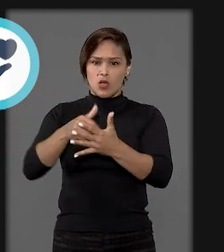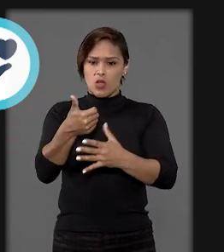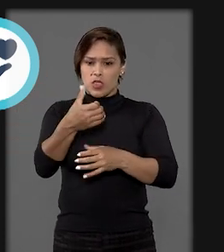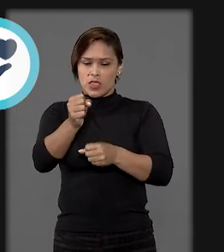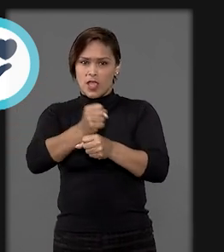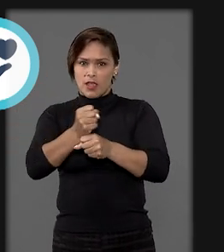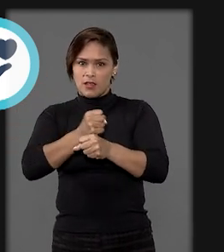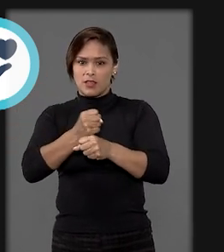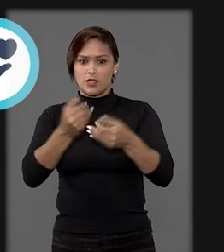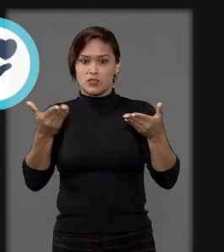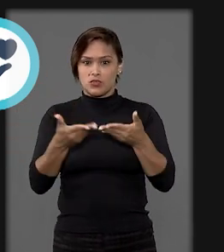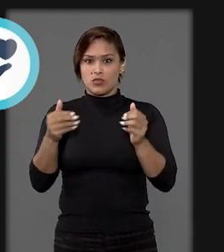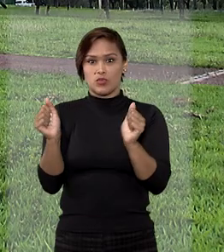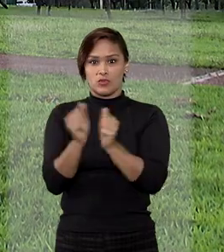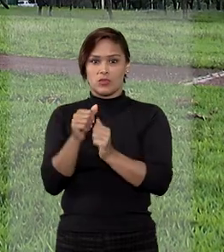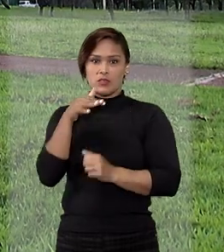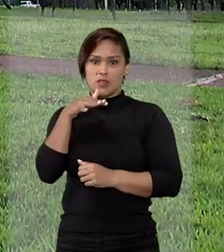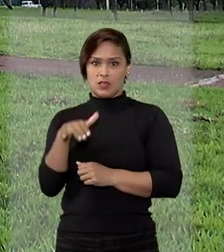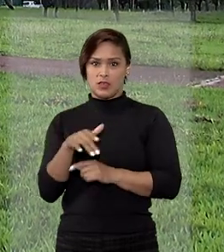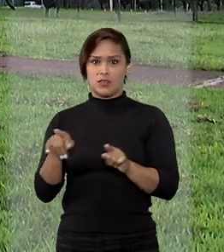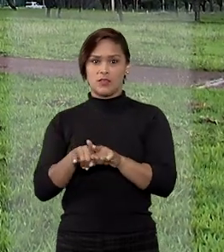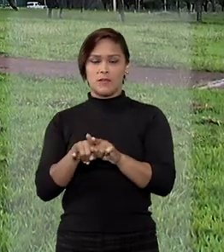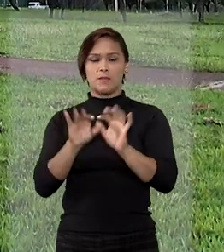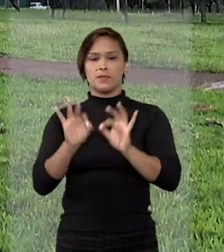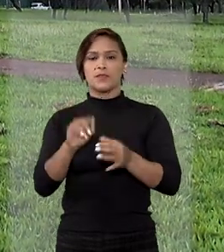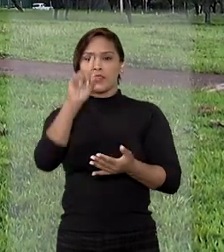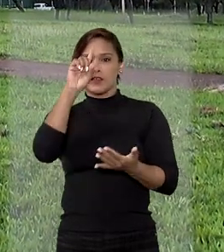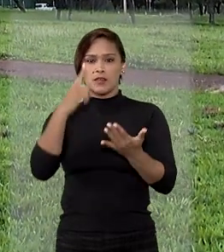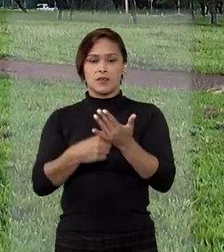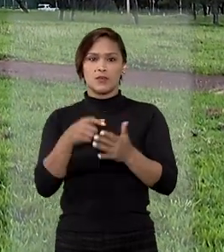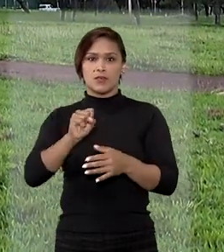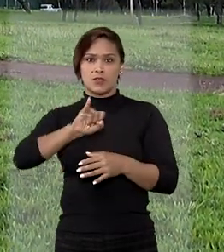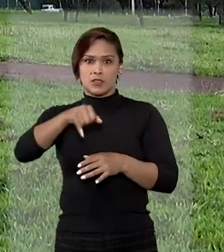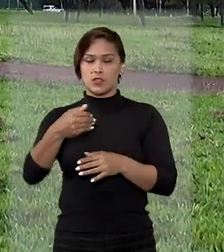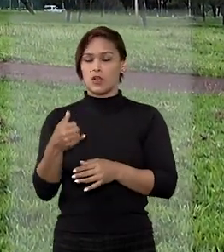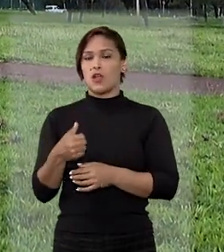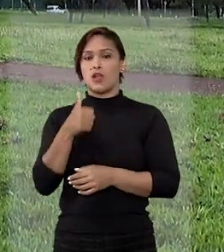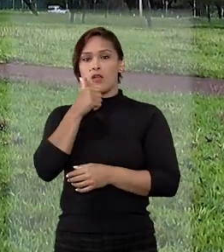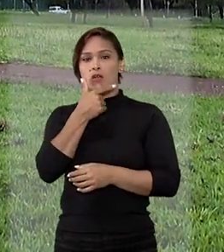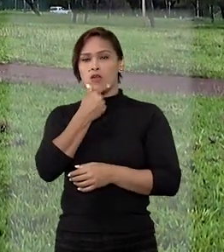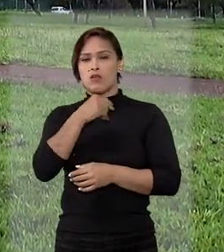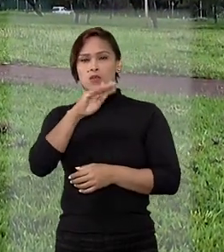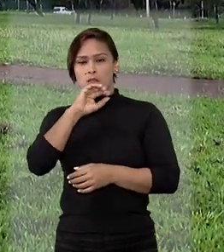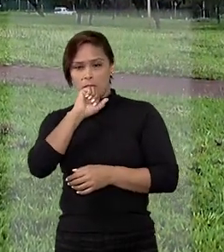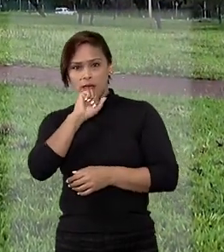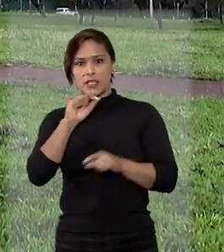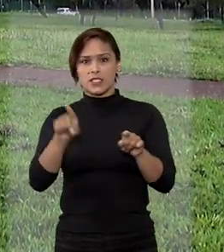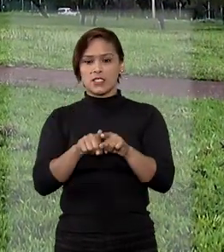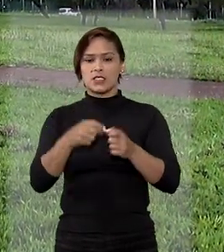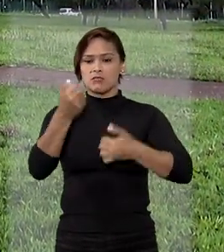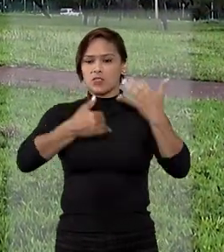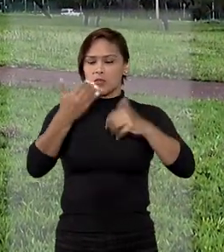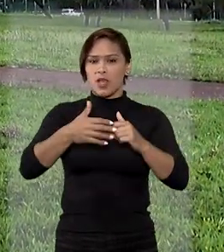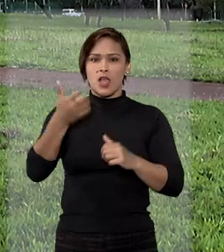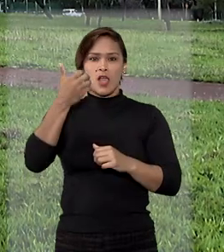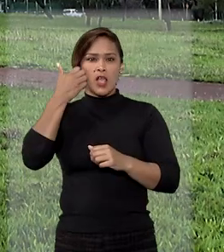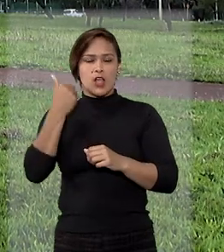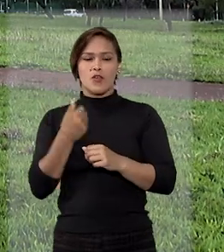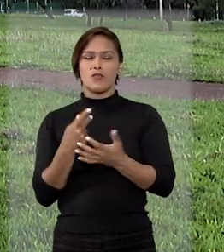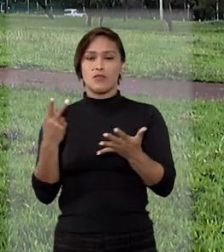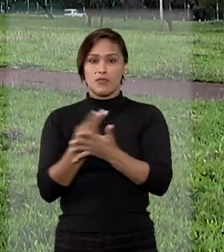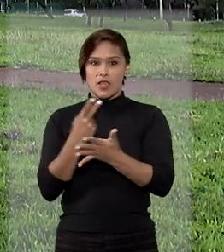entre o casal e a menor. Ao recorrer da decisão no STJ, os pais biológicos alegaram que os adotantes agiram com